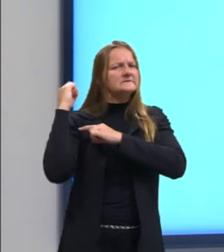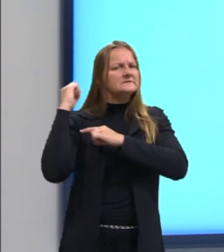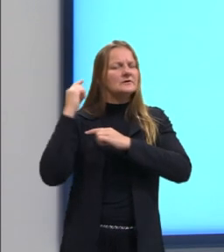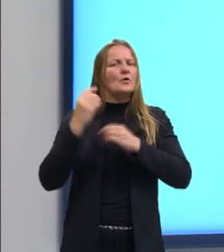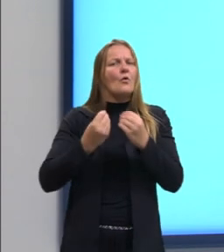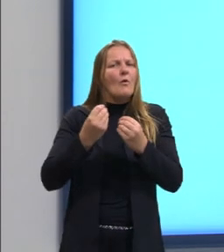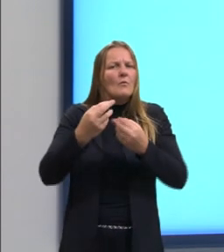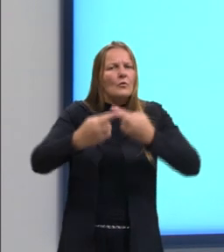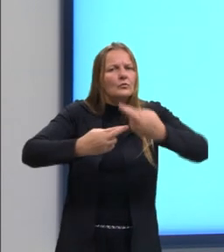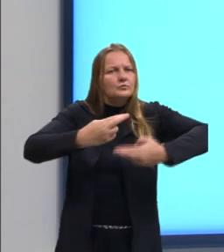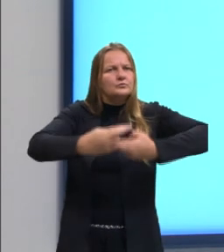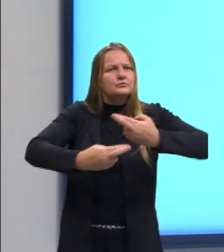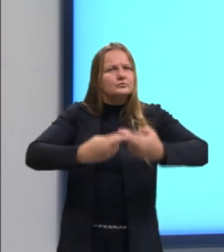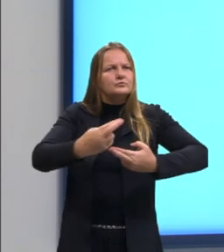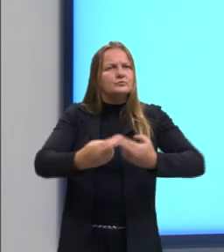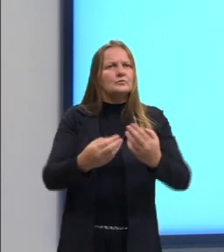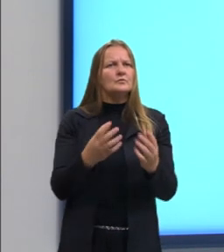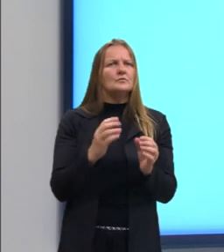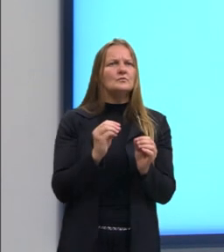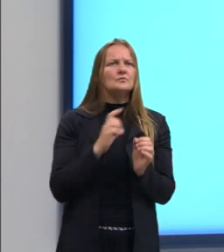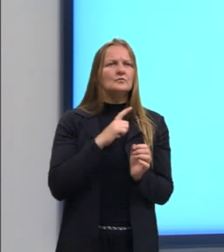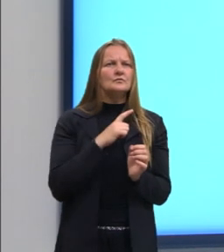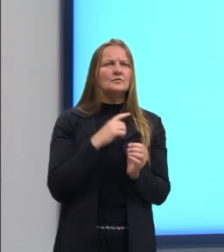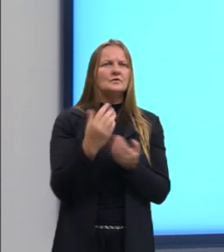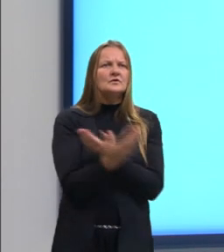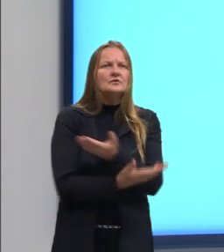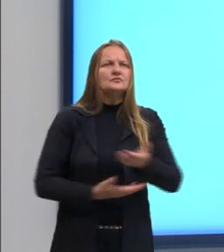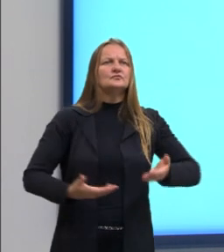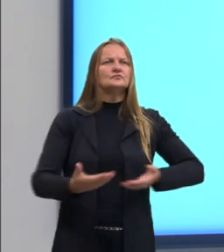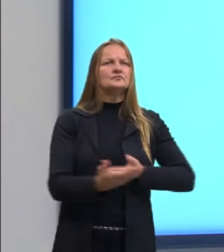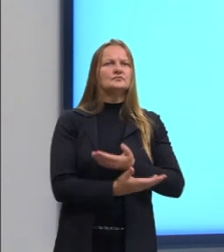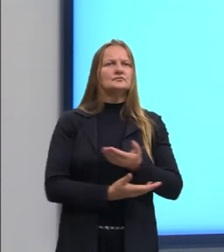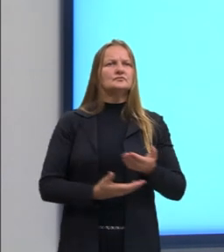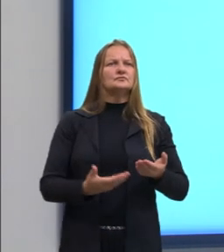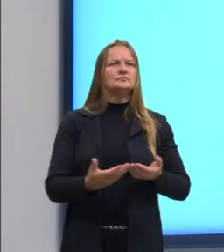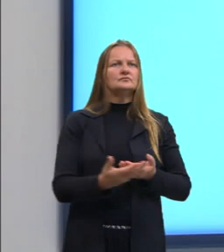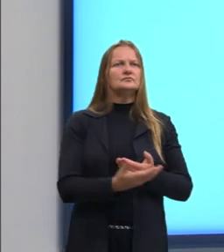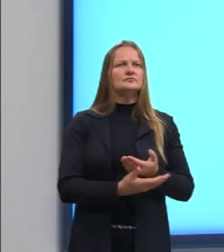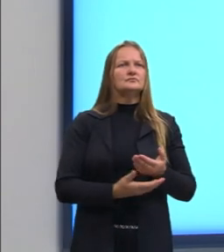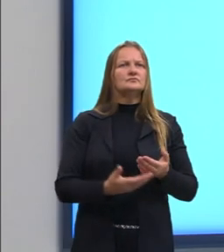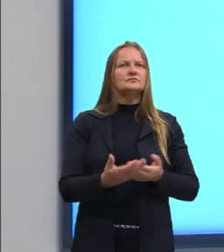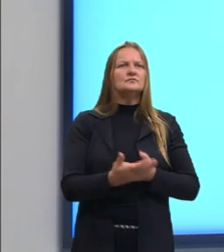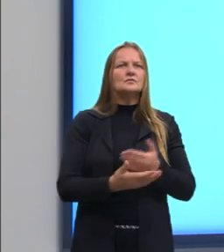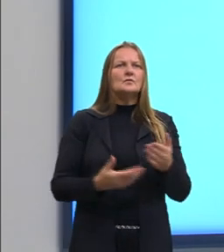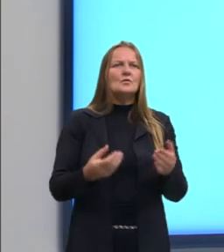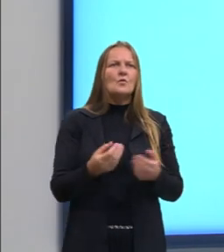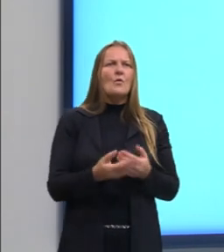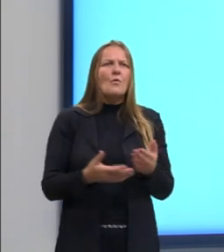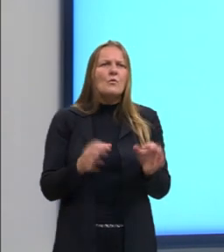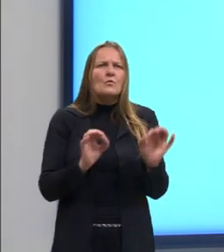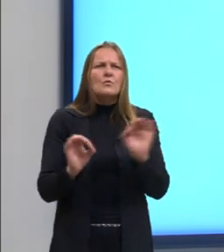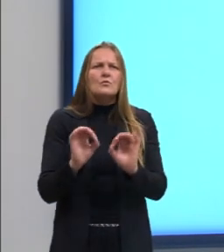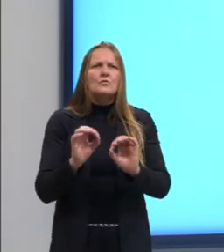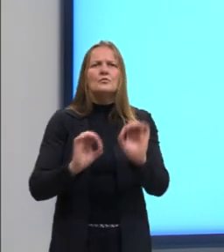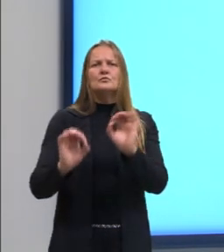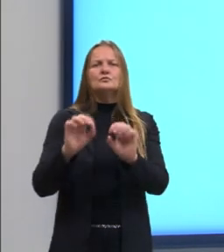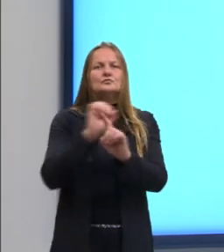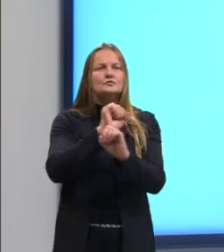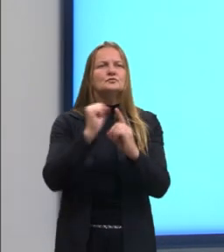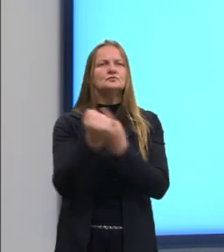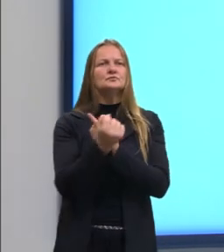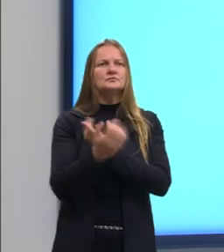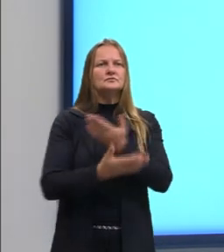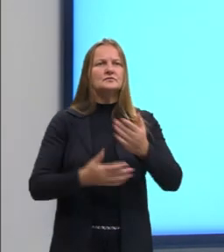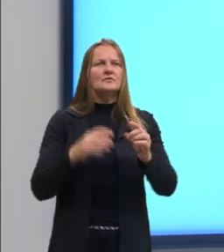inter-relação, ou seja, a interação entre as pessoas, se estabelecendo socialmente em